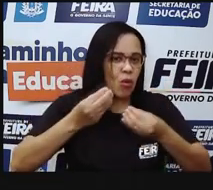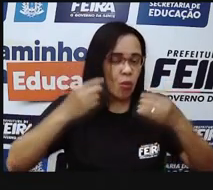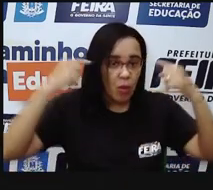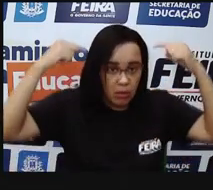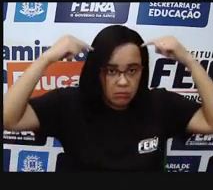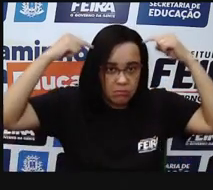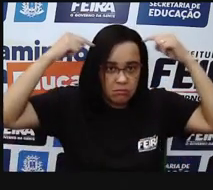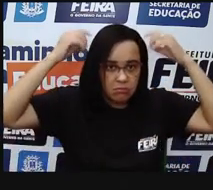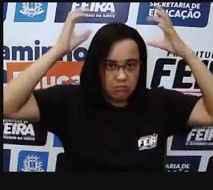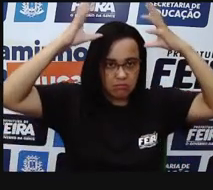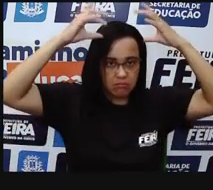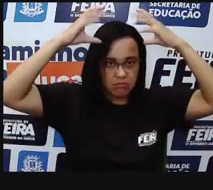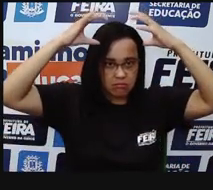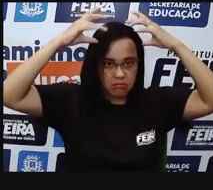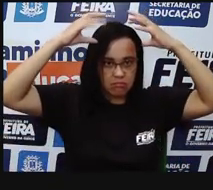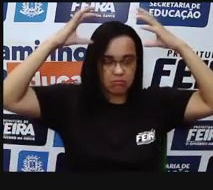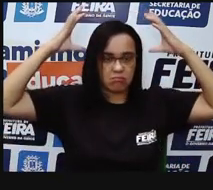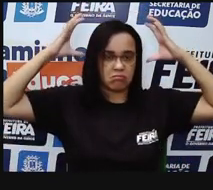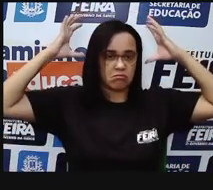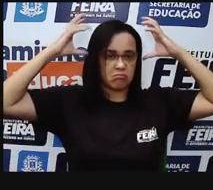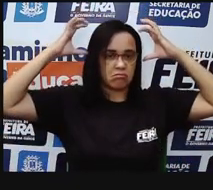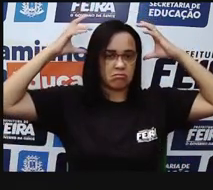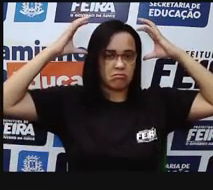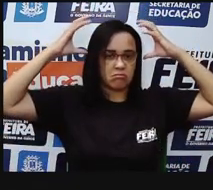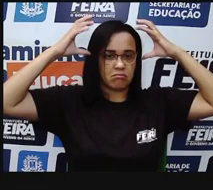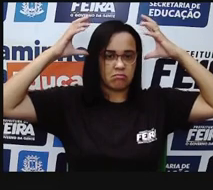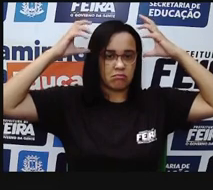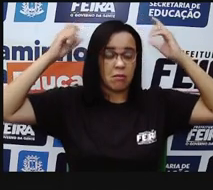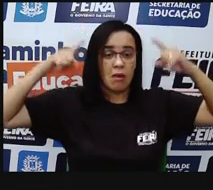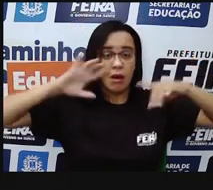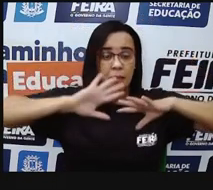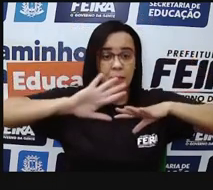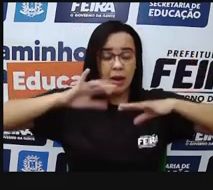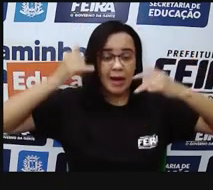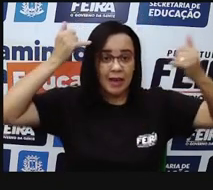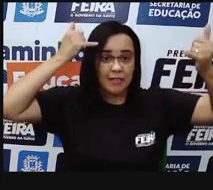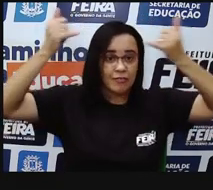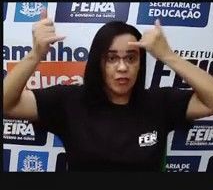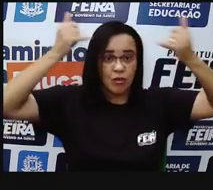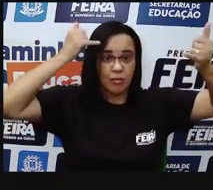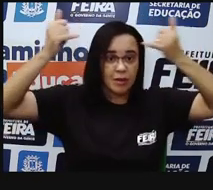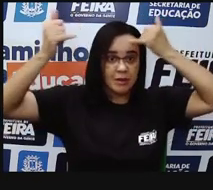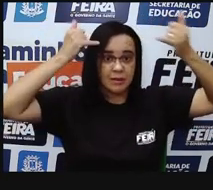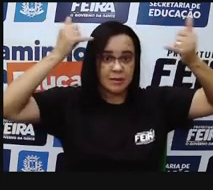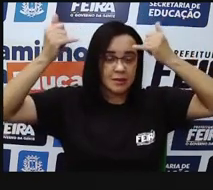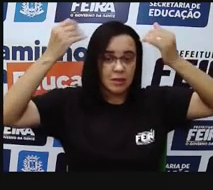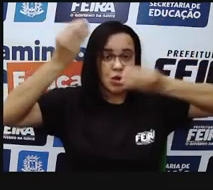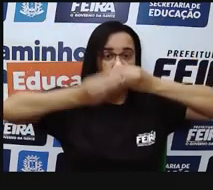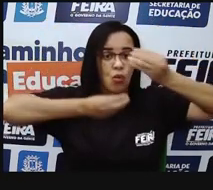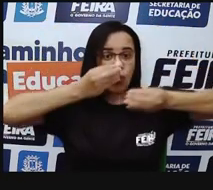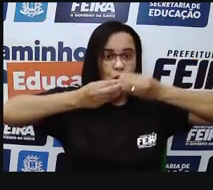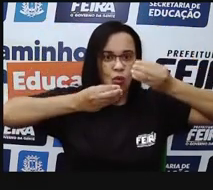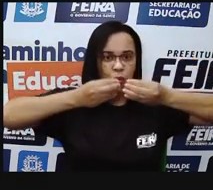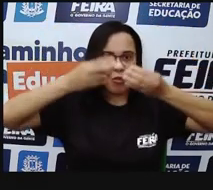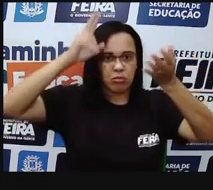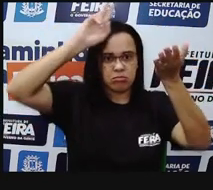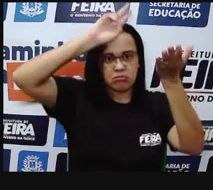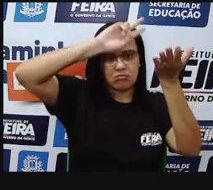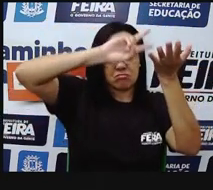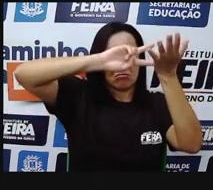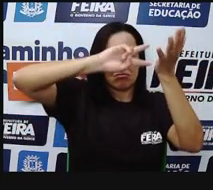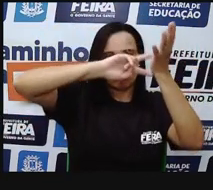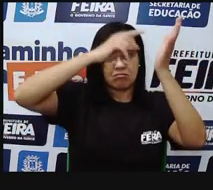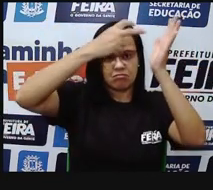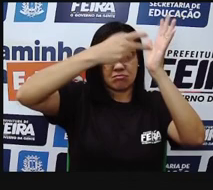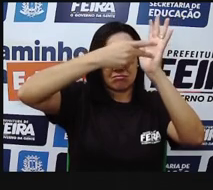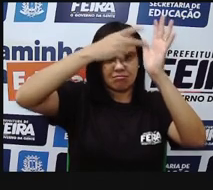no nosso cérebro, o que vai acontecer? Essa informação, ela vai ser lida, vamos dizer assim, ela vai ser traduzida. E aí, a pessoa vai